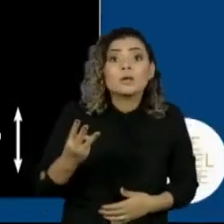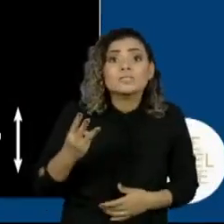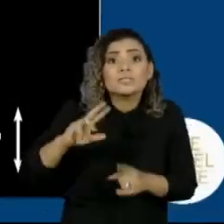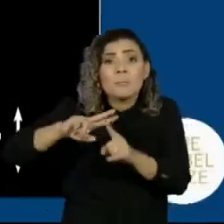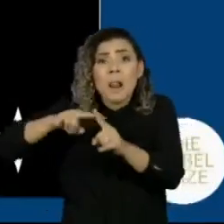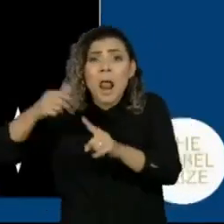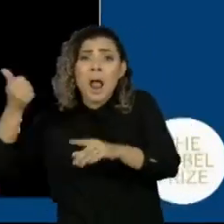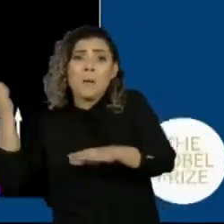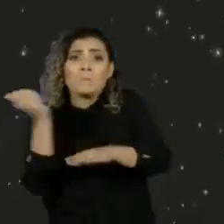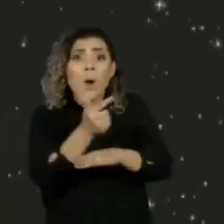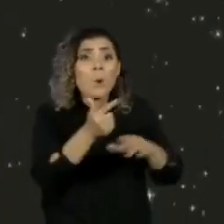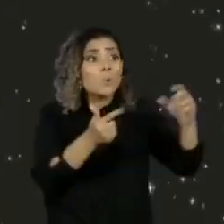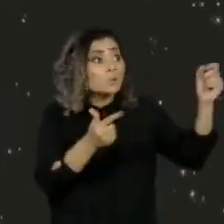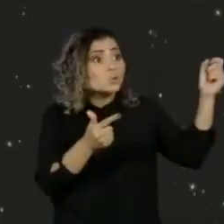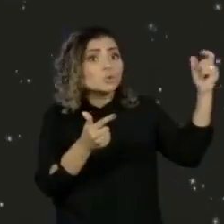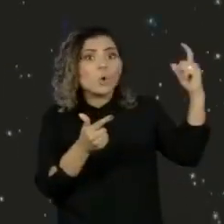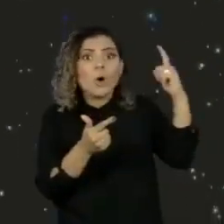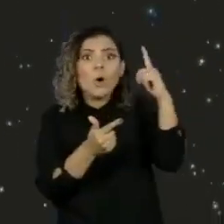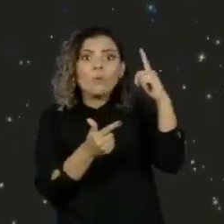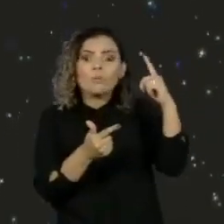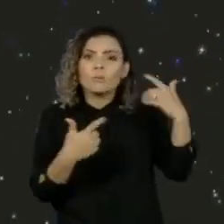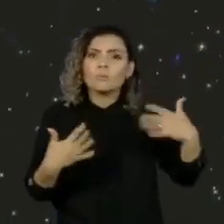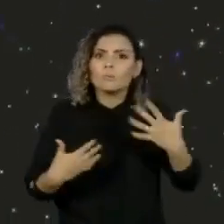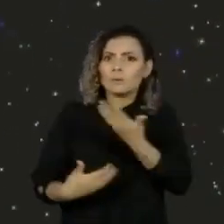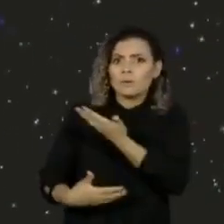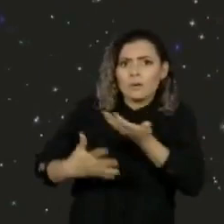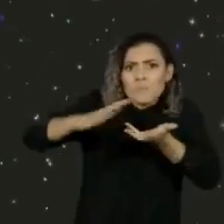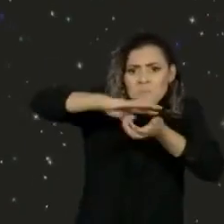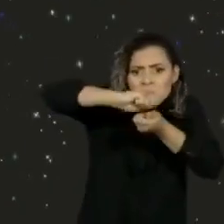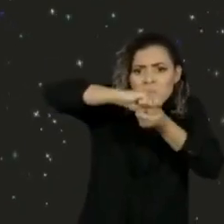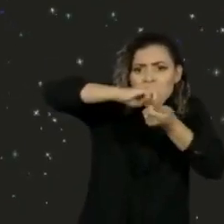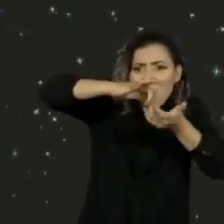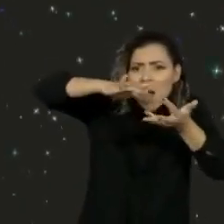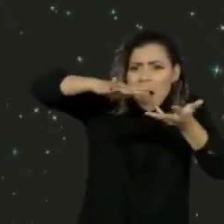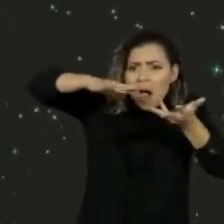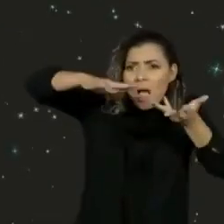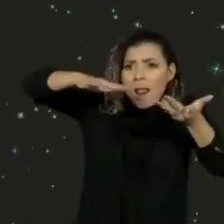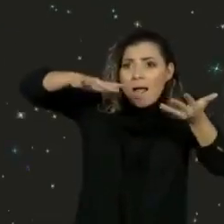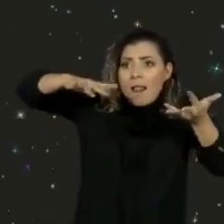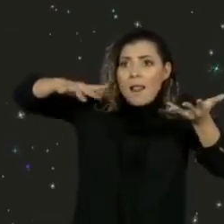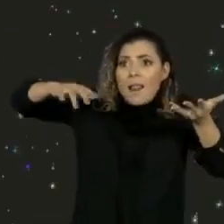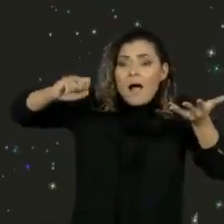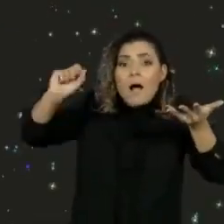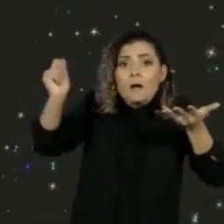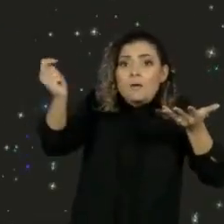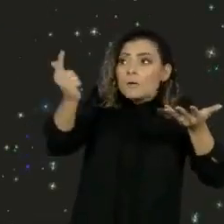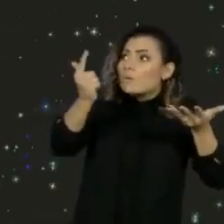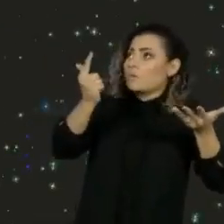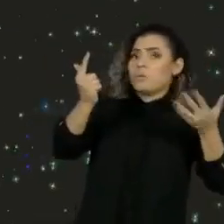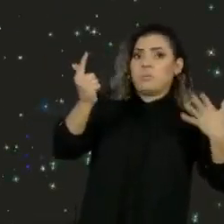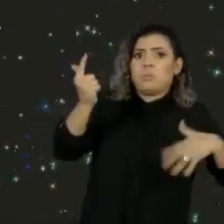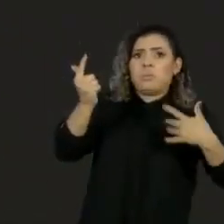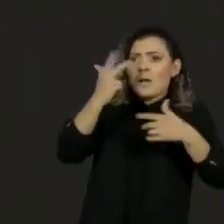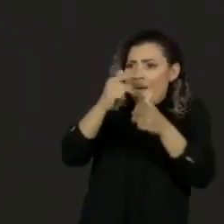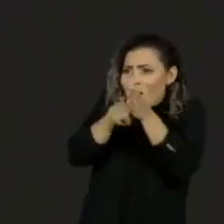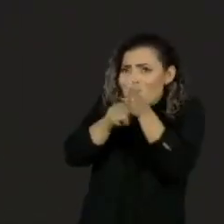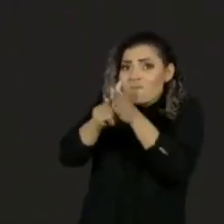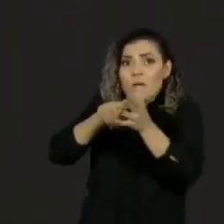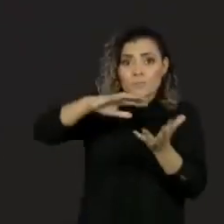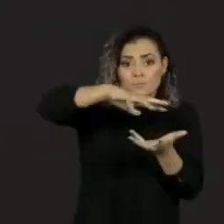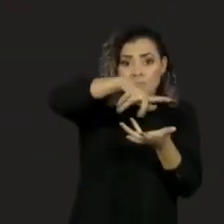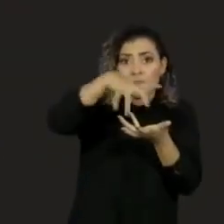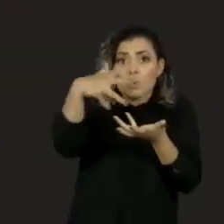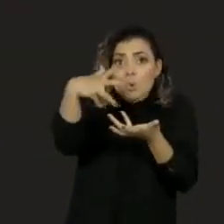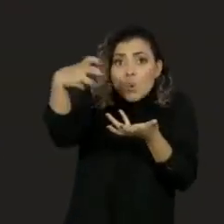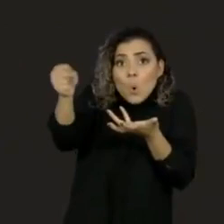que a massa do nosso Sol. Marco na ficção científica é considerado uma das últimas fronteiras da ciência. O buraco